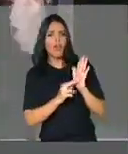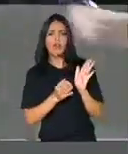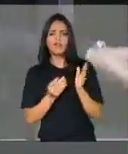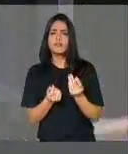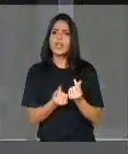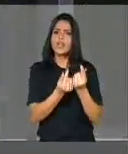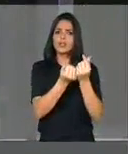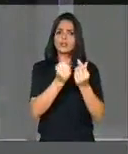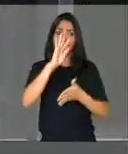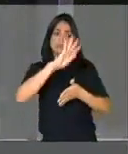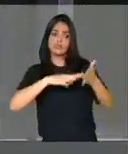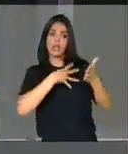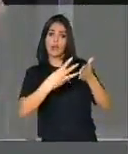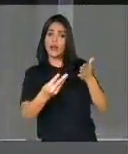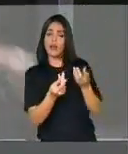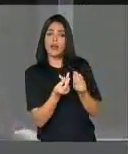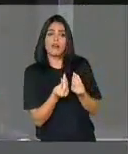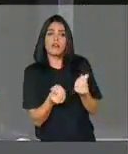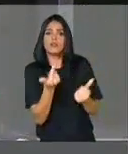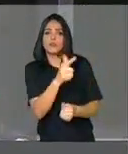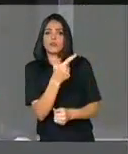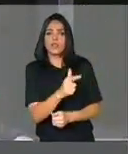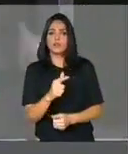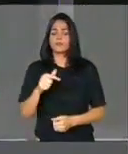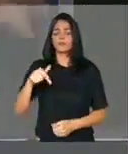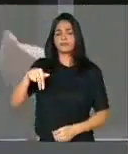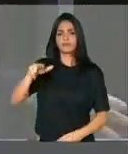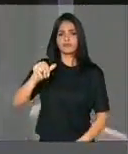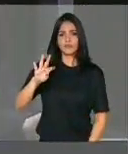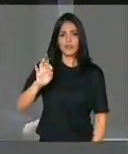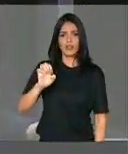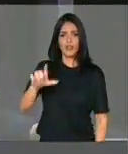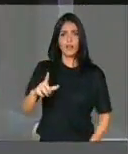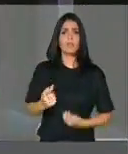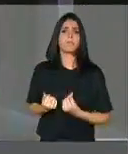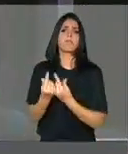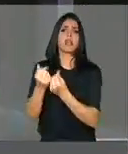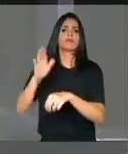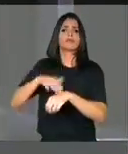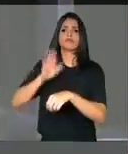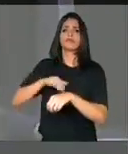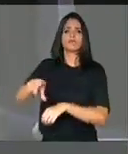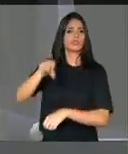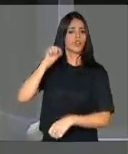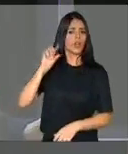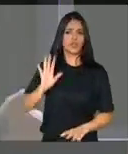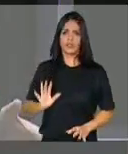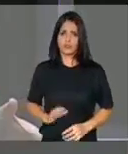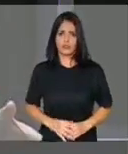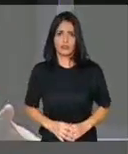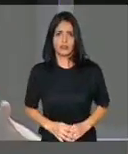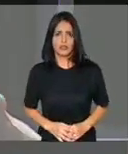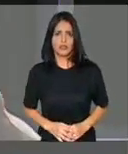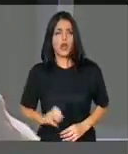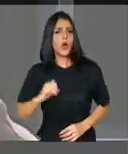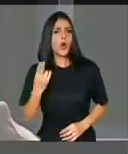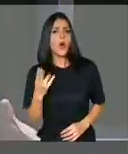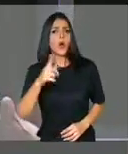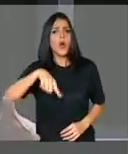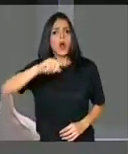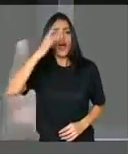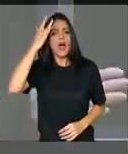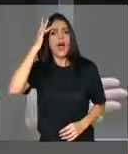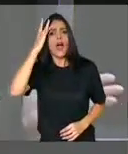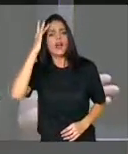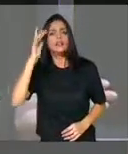tem tabela. O cartel põe o preço que quer no combustível. Ou alguém acha, nesse